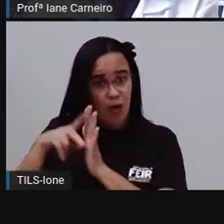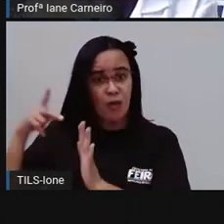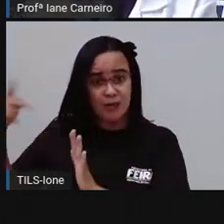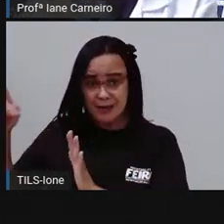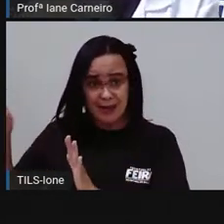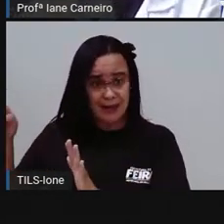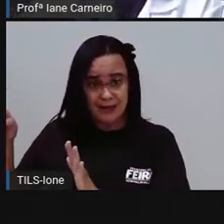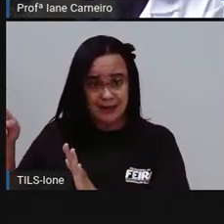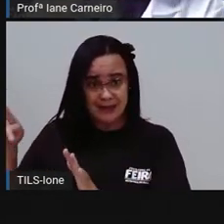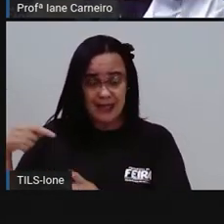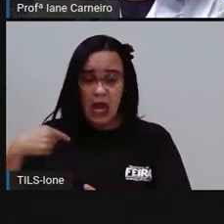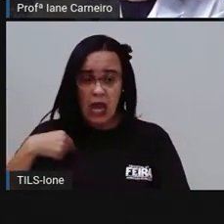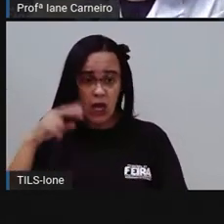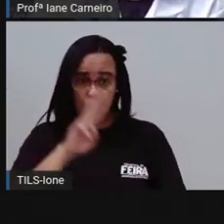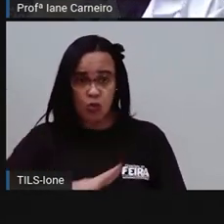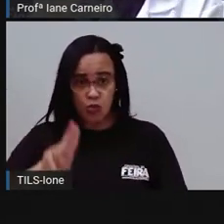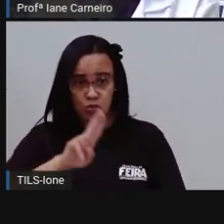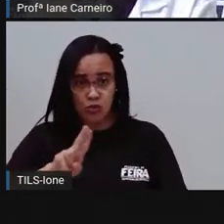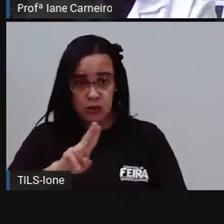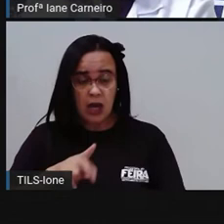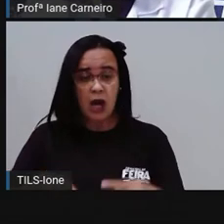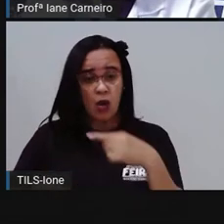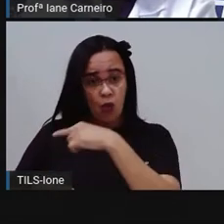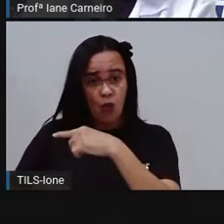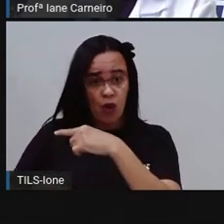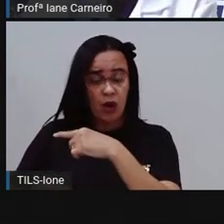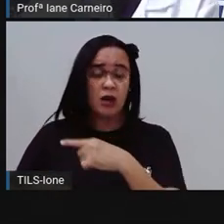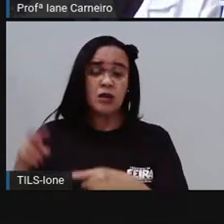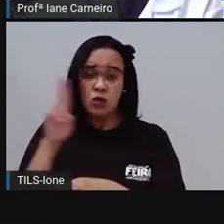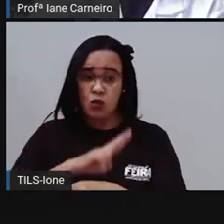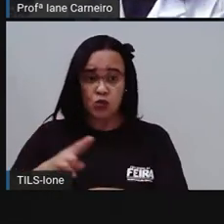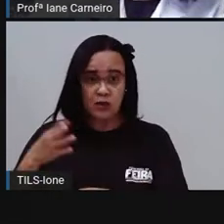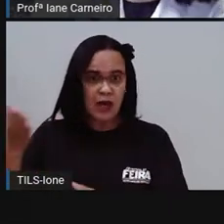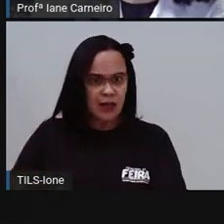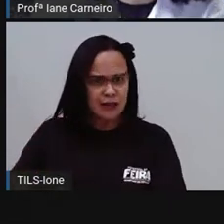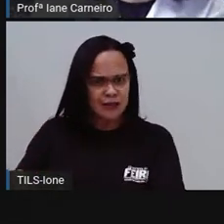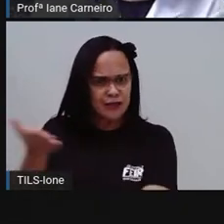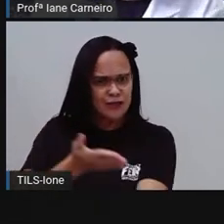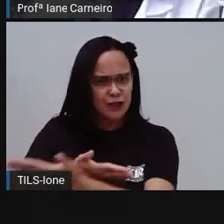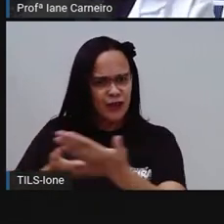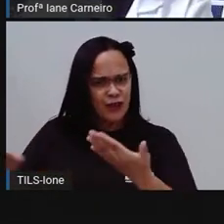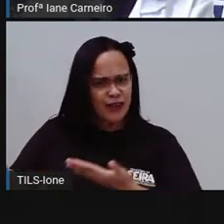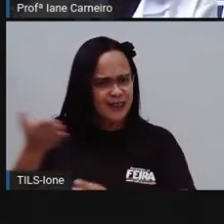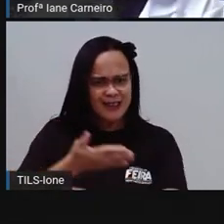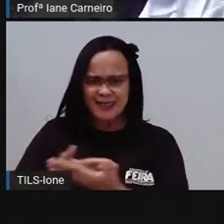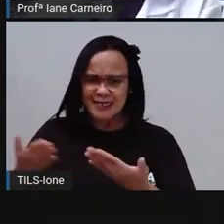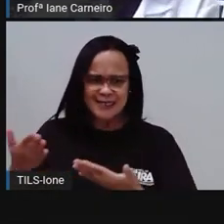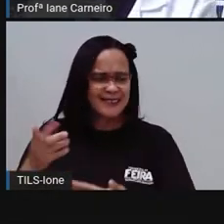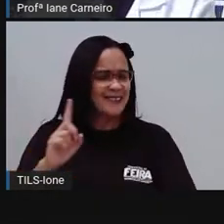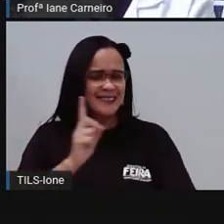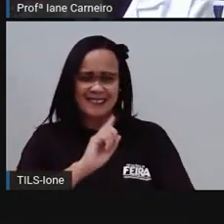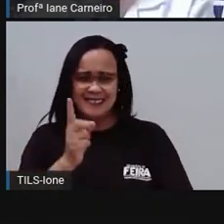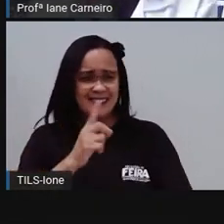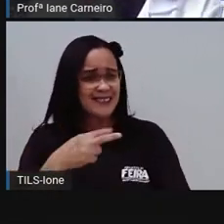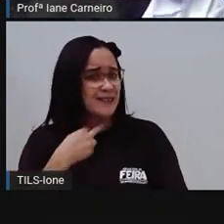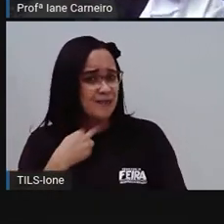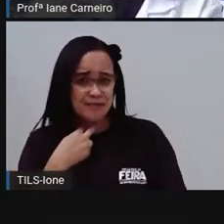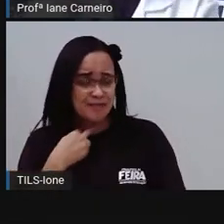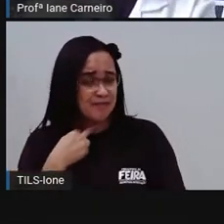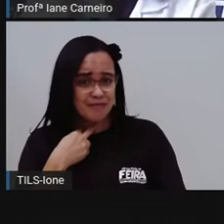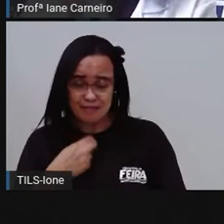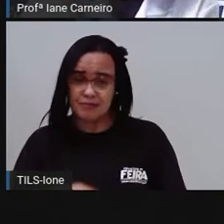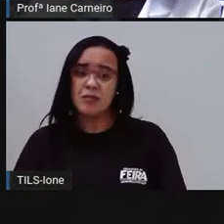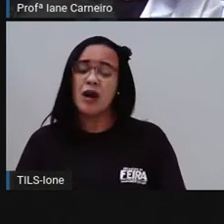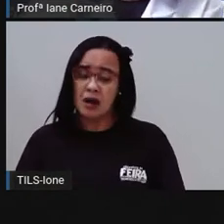Então, cada um, né? Quem utiliza óculos, cada um tem o seu, né? E quem não utiliza, brincar com